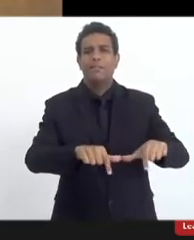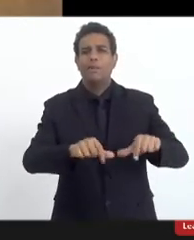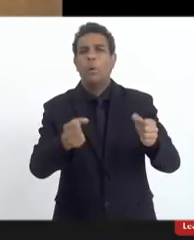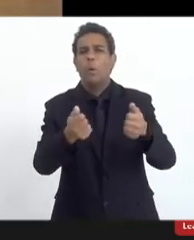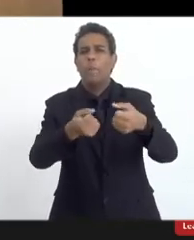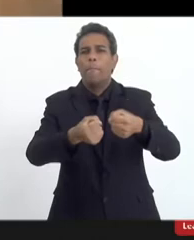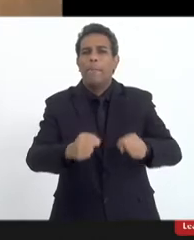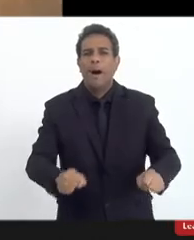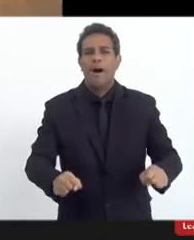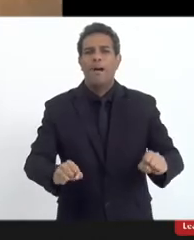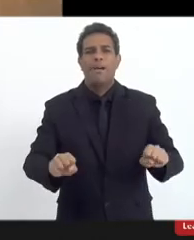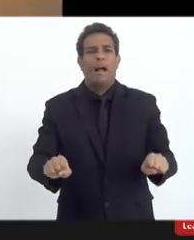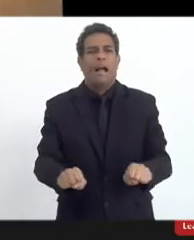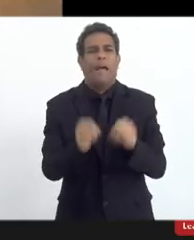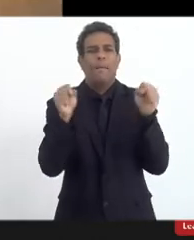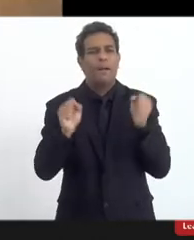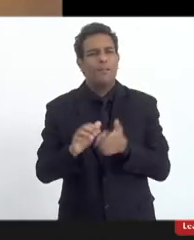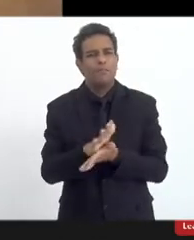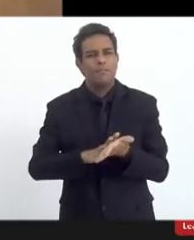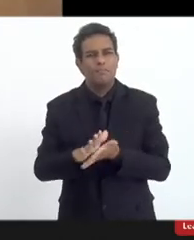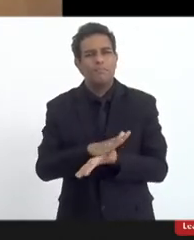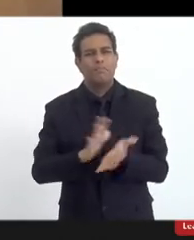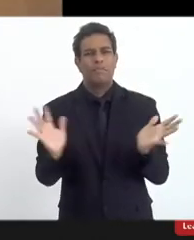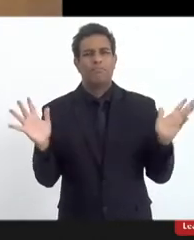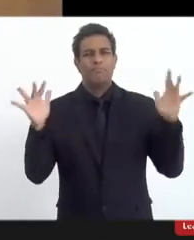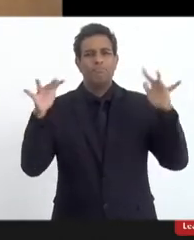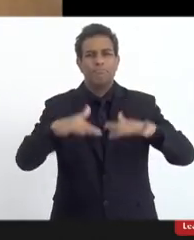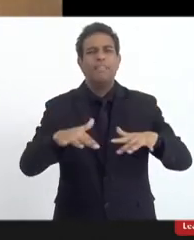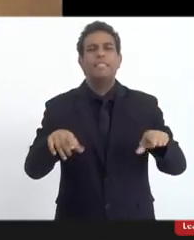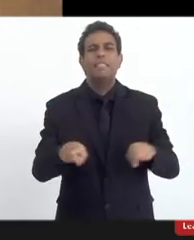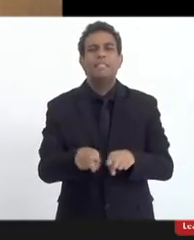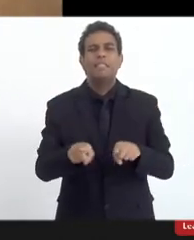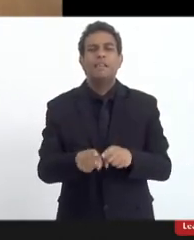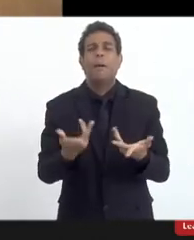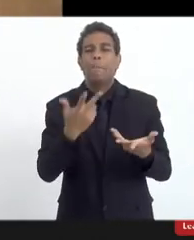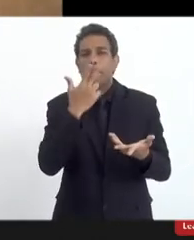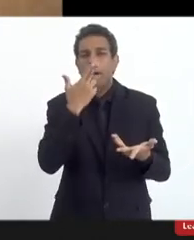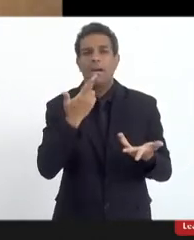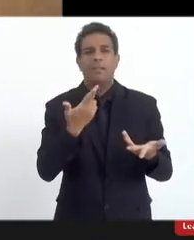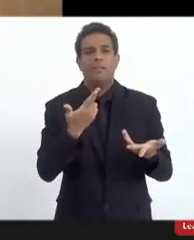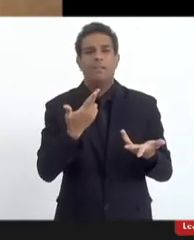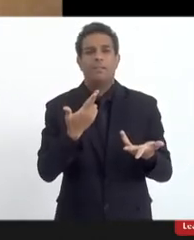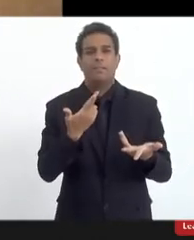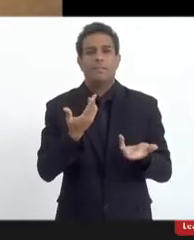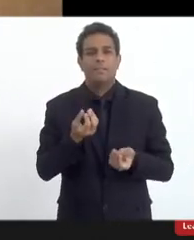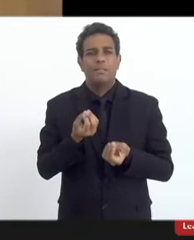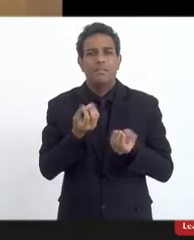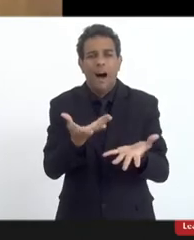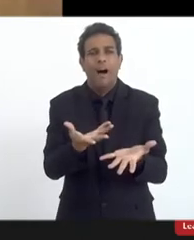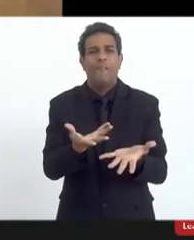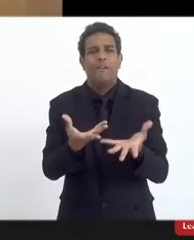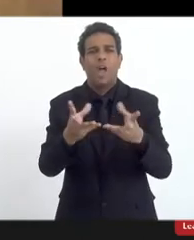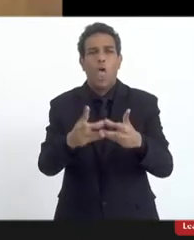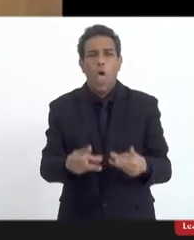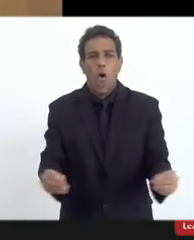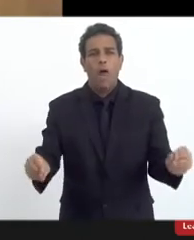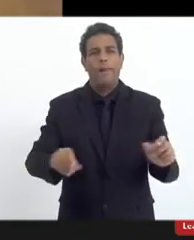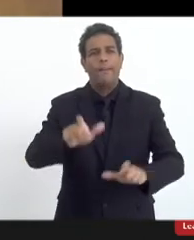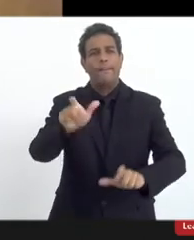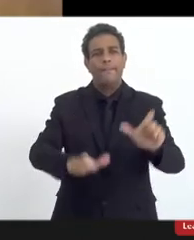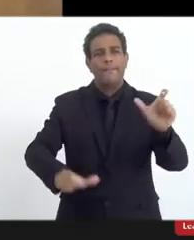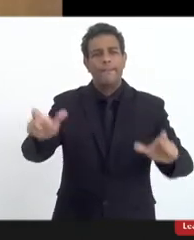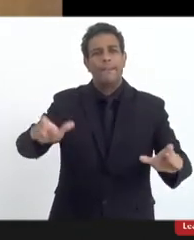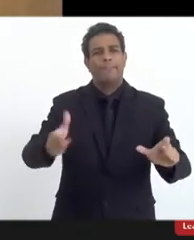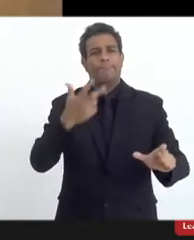um objeto, senhora deputada. Aquilo é quebrar o coração daquelas pessoas. é